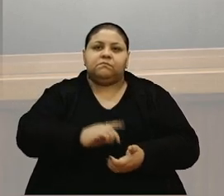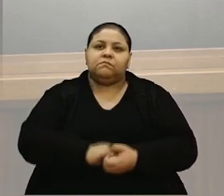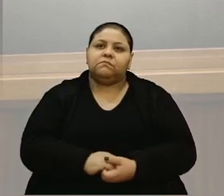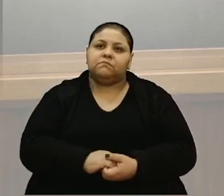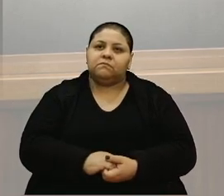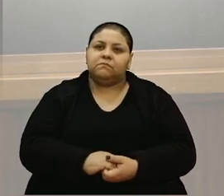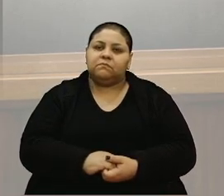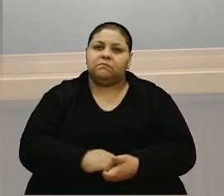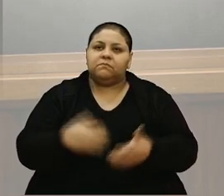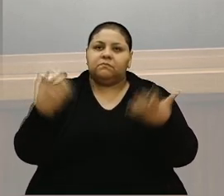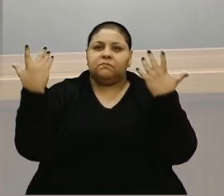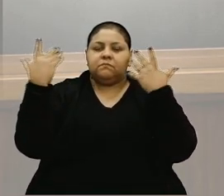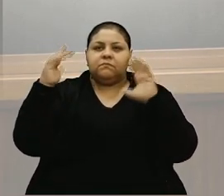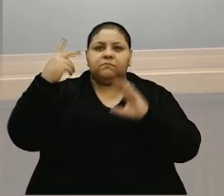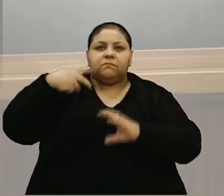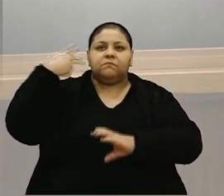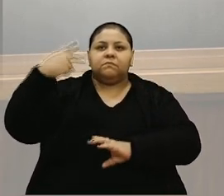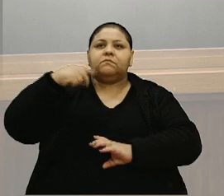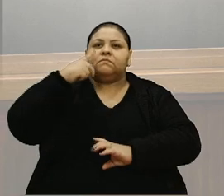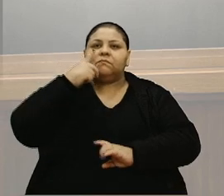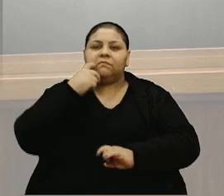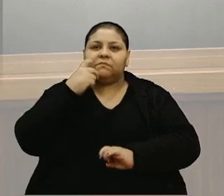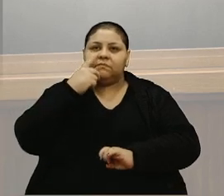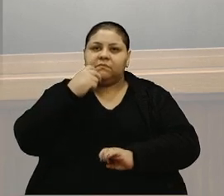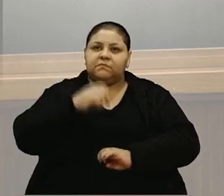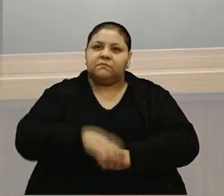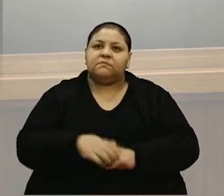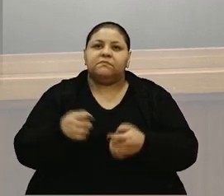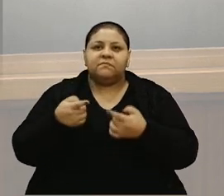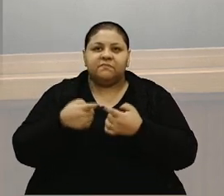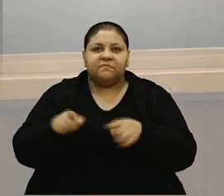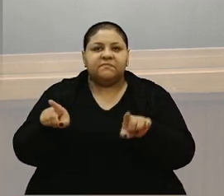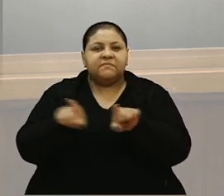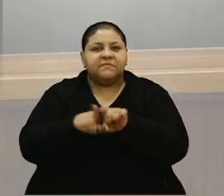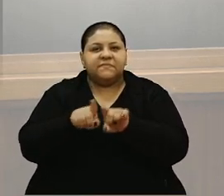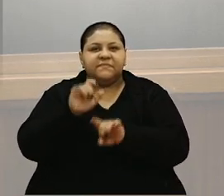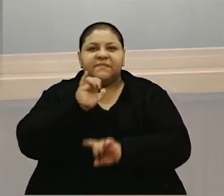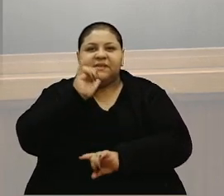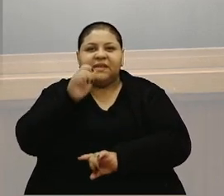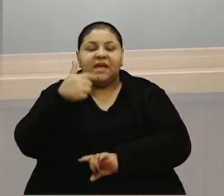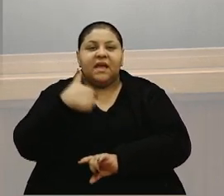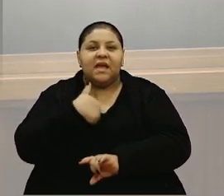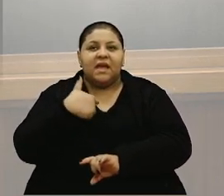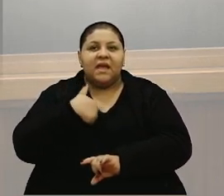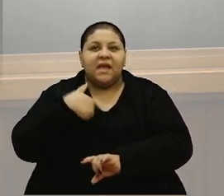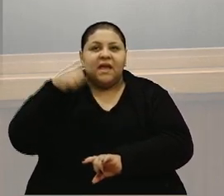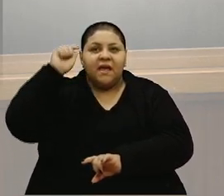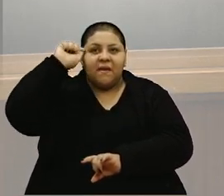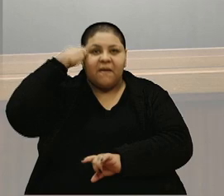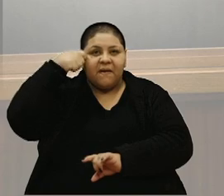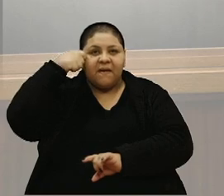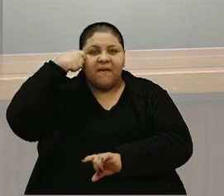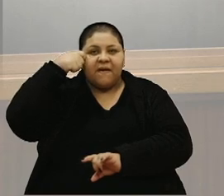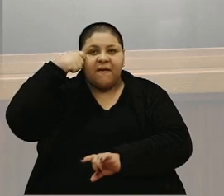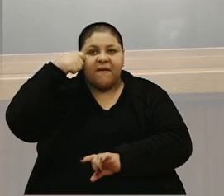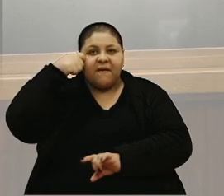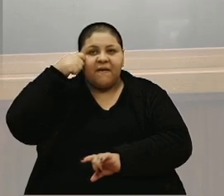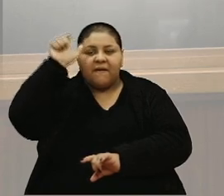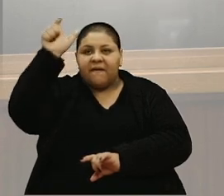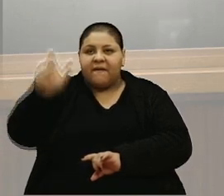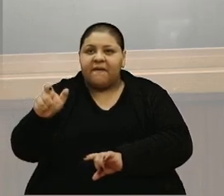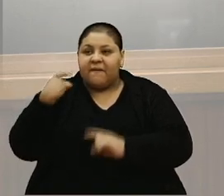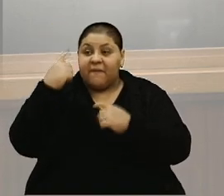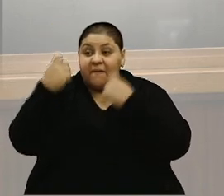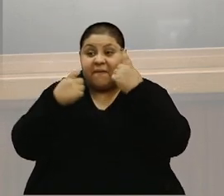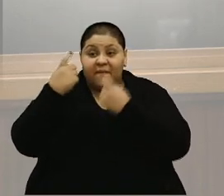Parabéns, vereadora Rose, pela proposição. Mas eu também vou dizer que eu, enquanto negra, uma pessoa que se preocupa muito